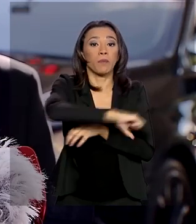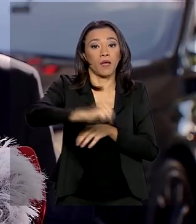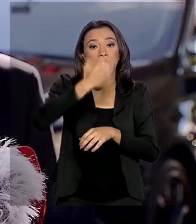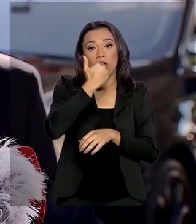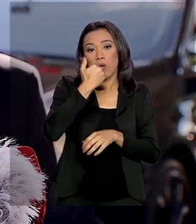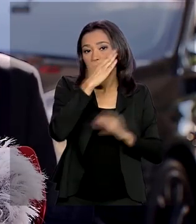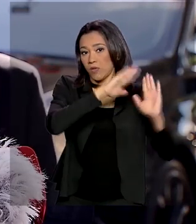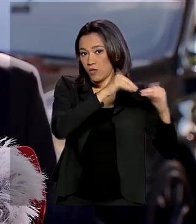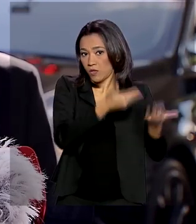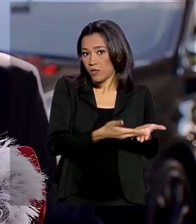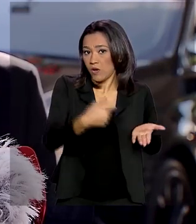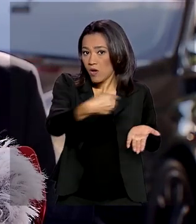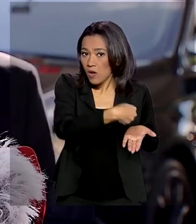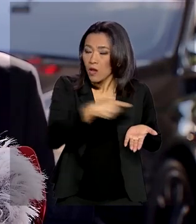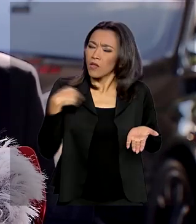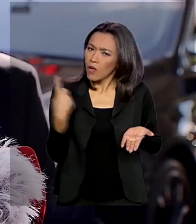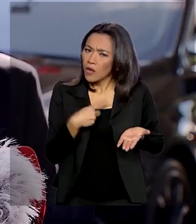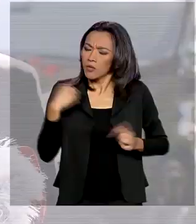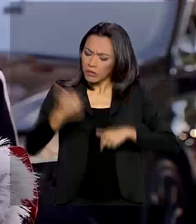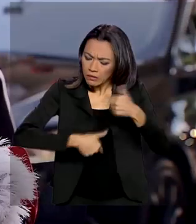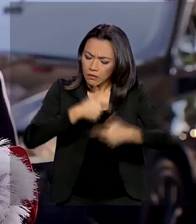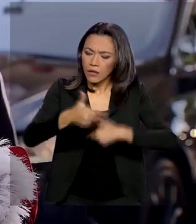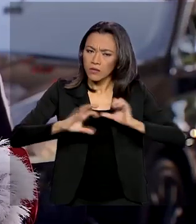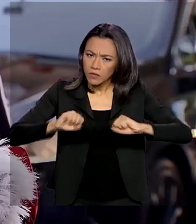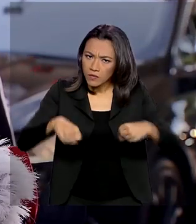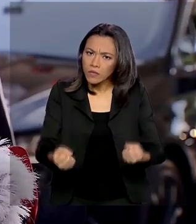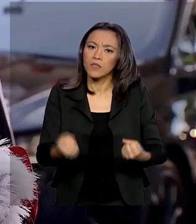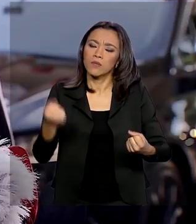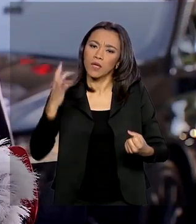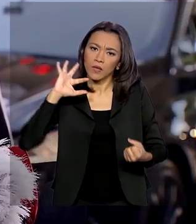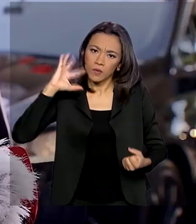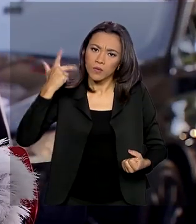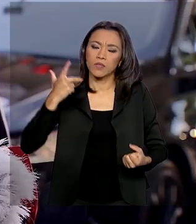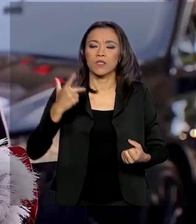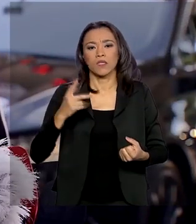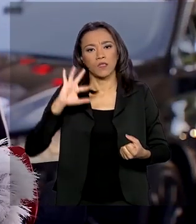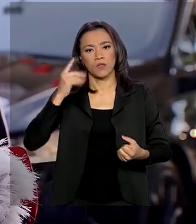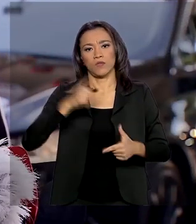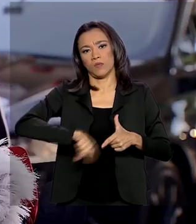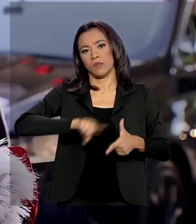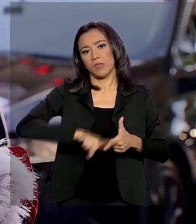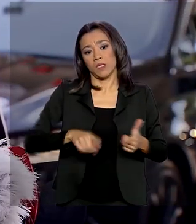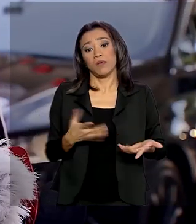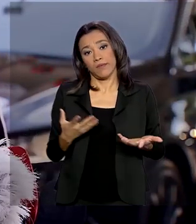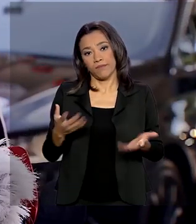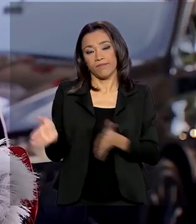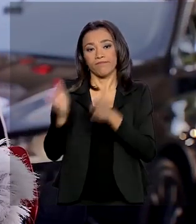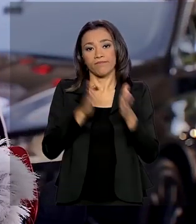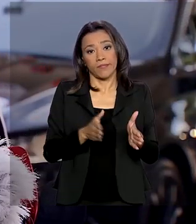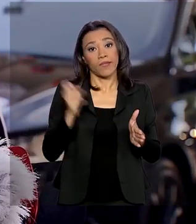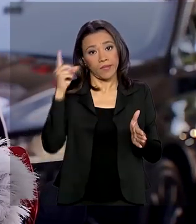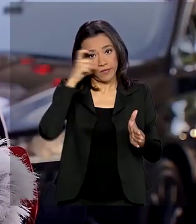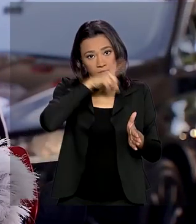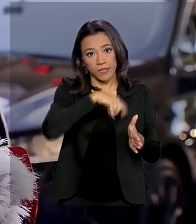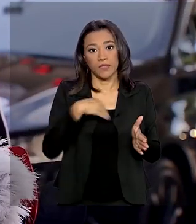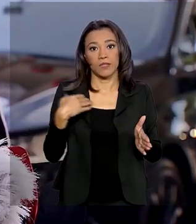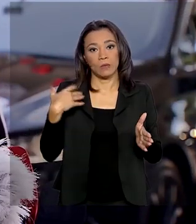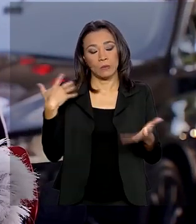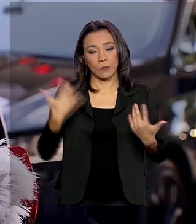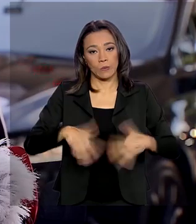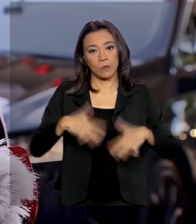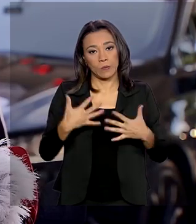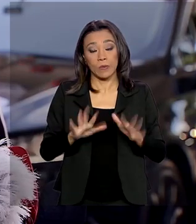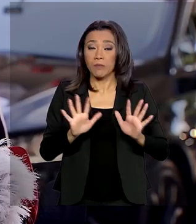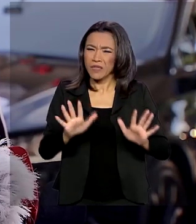possível para vencer esse problema. Temos que nos preparar, sim, para uma situação complicada. É difícil, é duro,